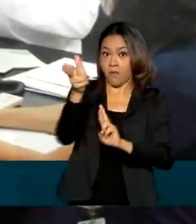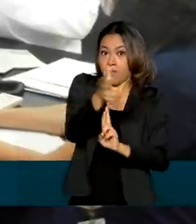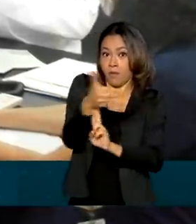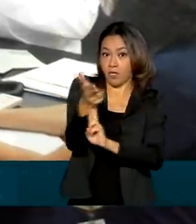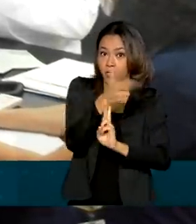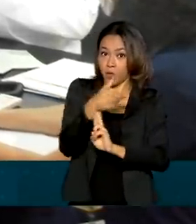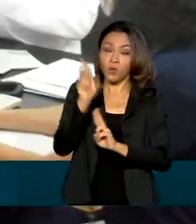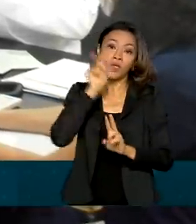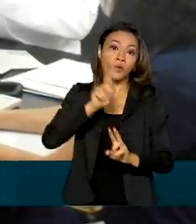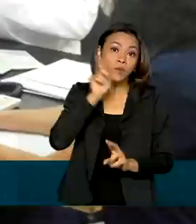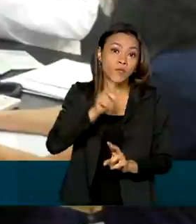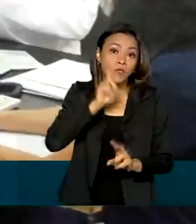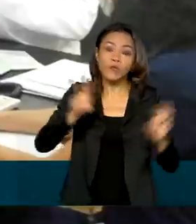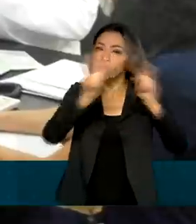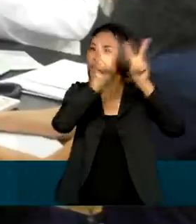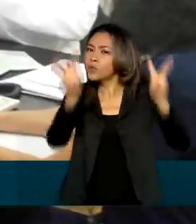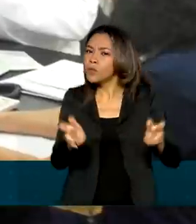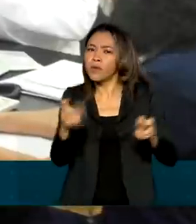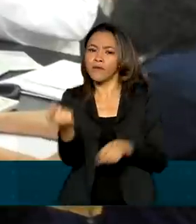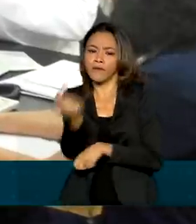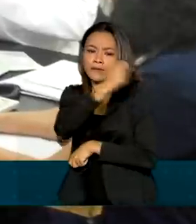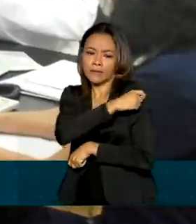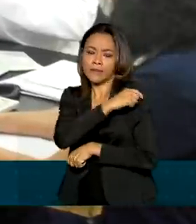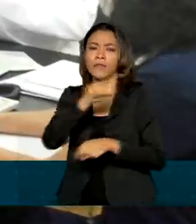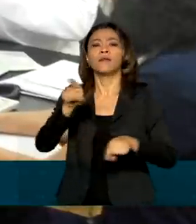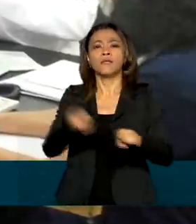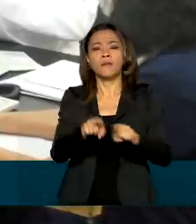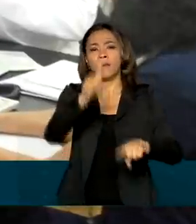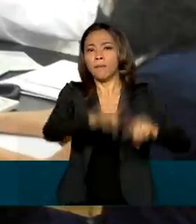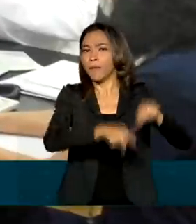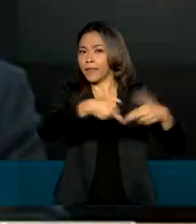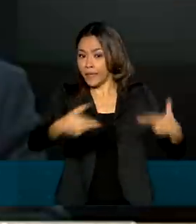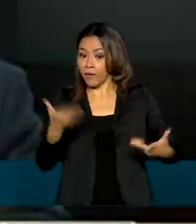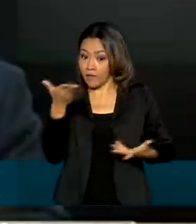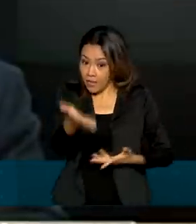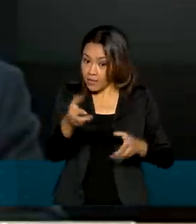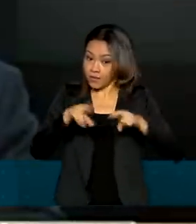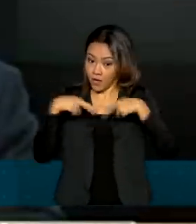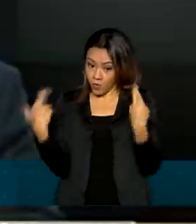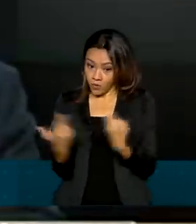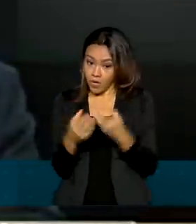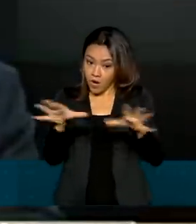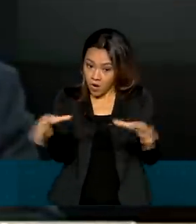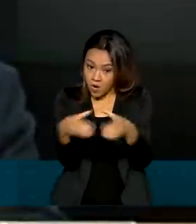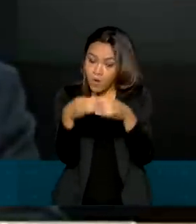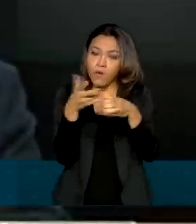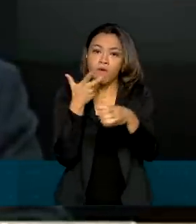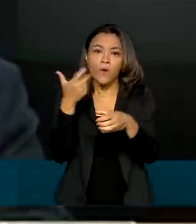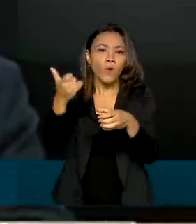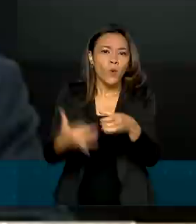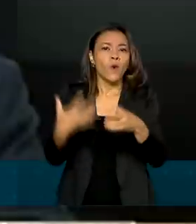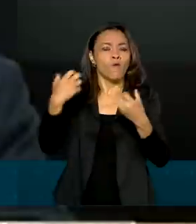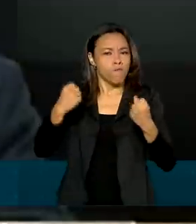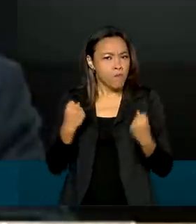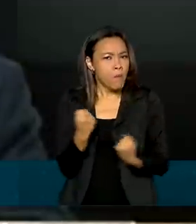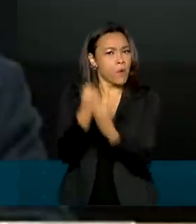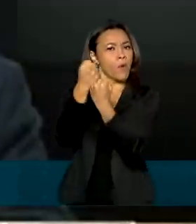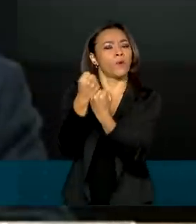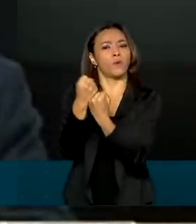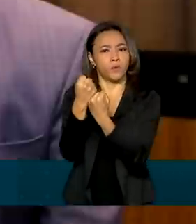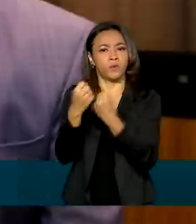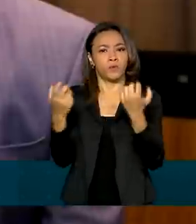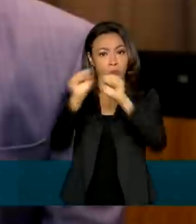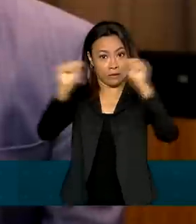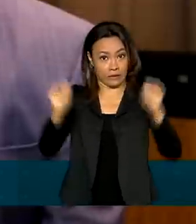de vacinas contra a Covid, insumos e medicamentos. E na reunião da OPAS, defendeu o fortalecimento do SUS para enfrentar a